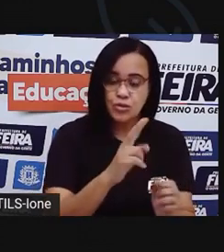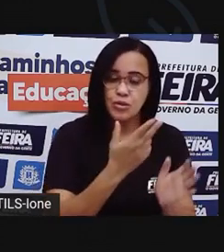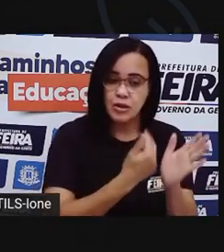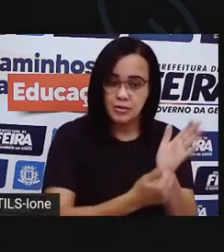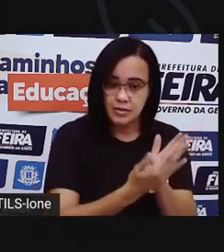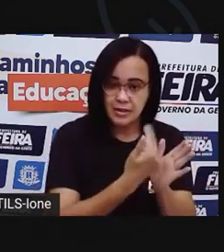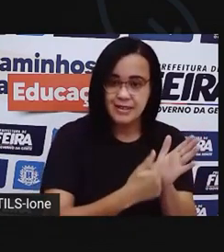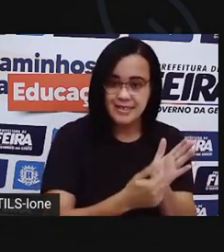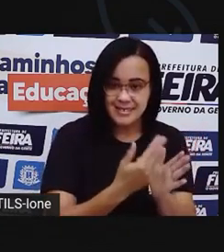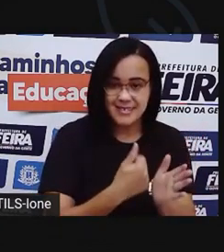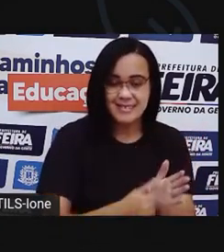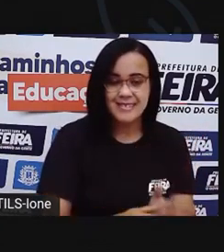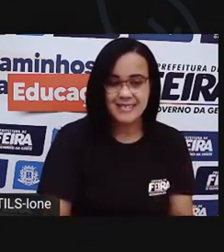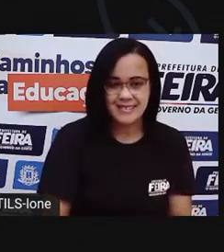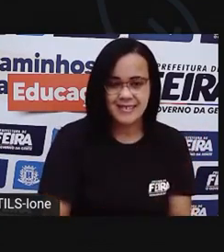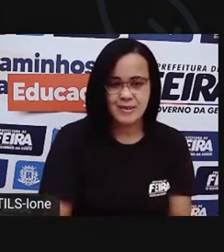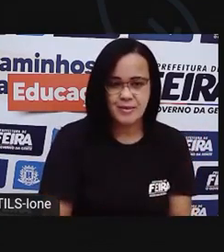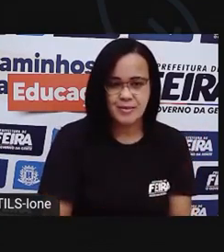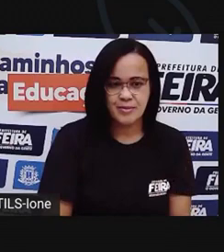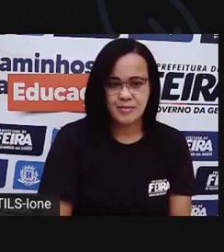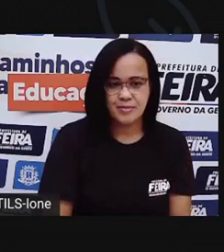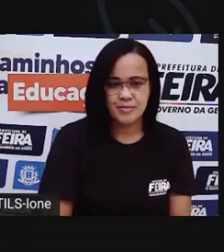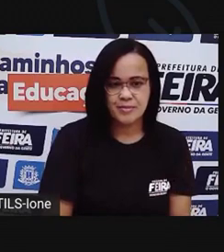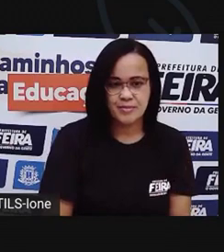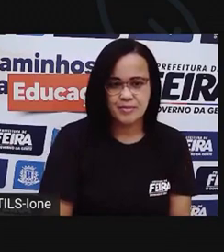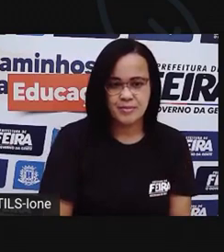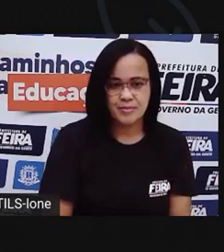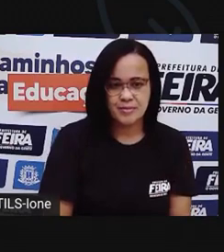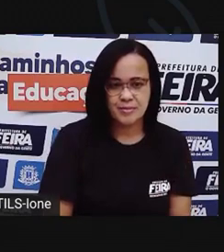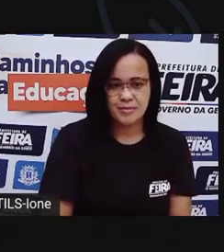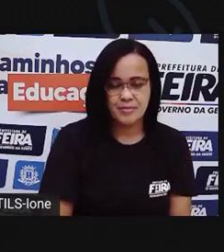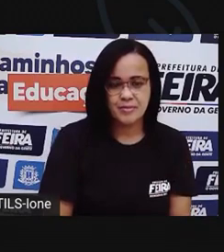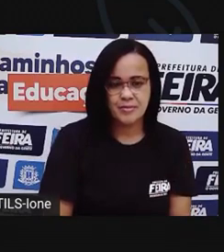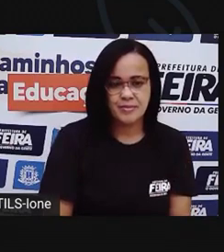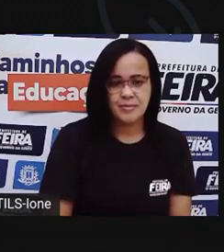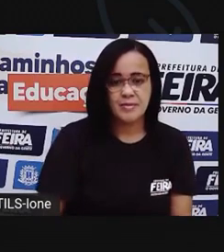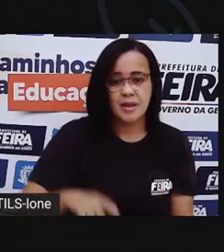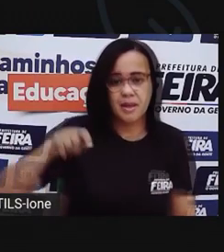Da... Da galinha. Eu vou fazer só aqui essa parte, ó. Da colher dela.